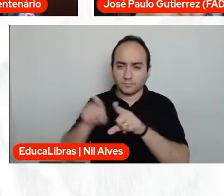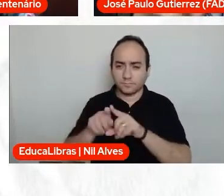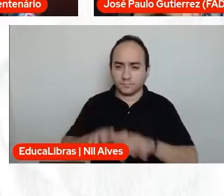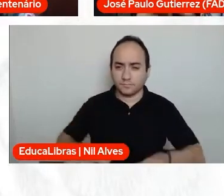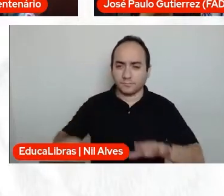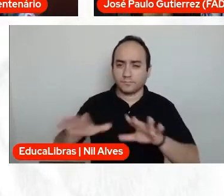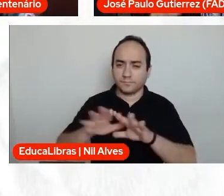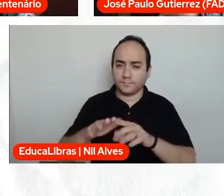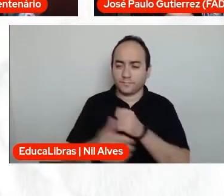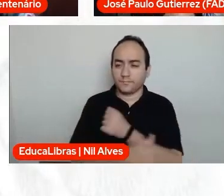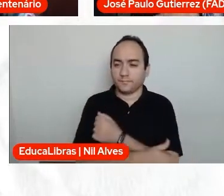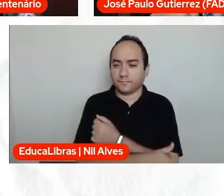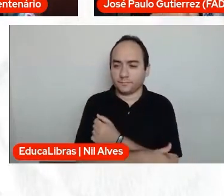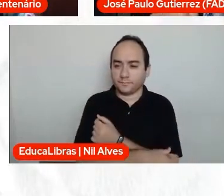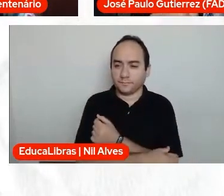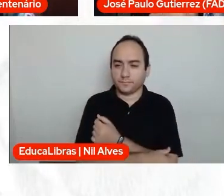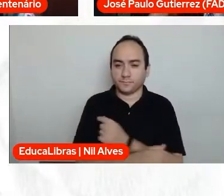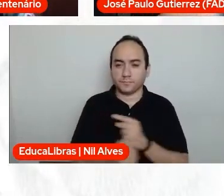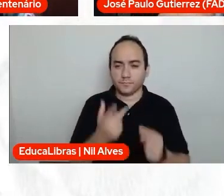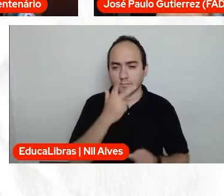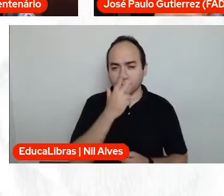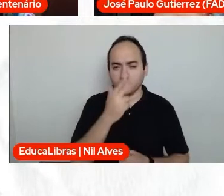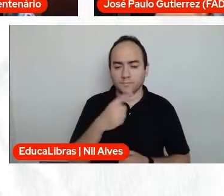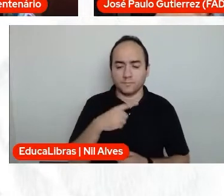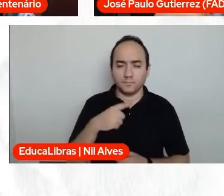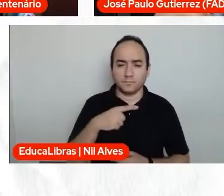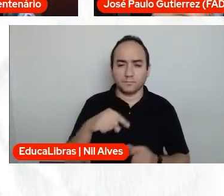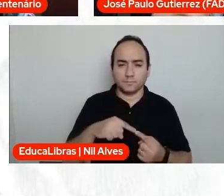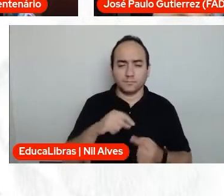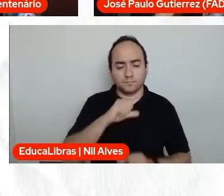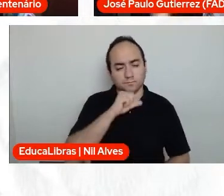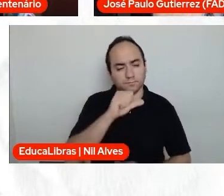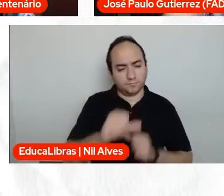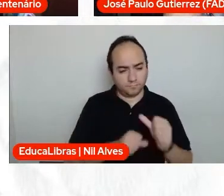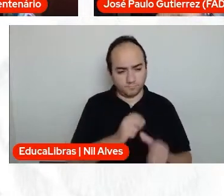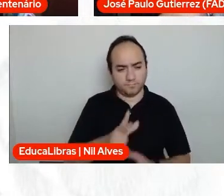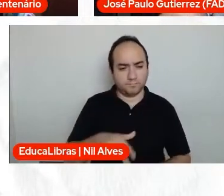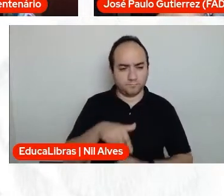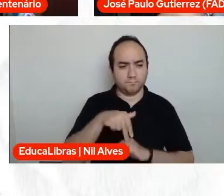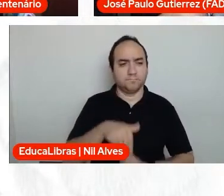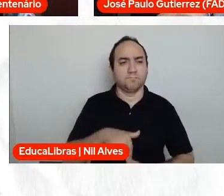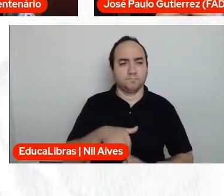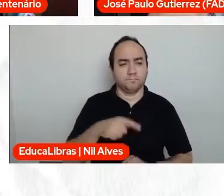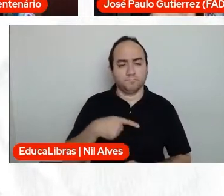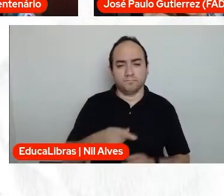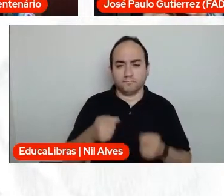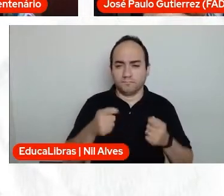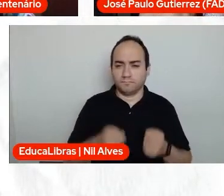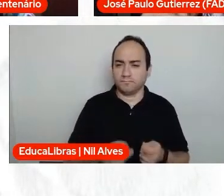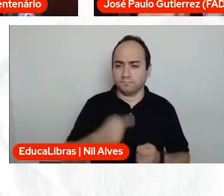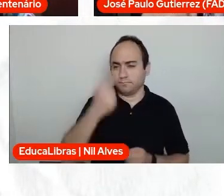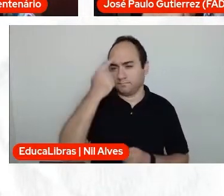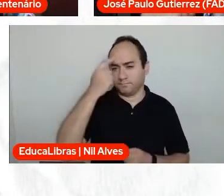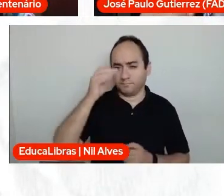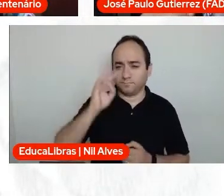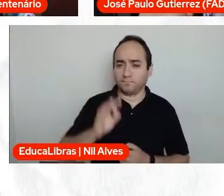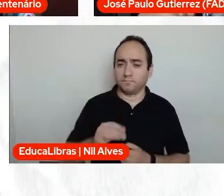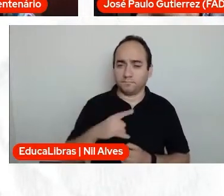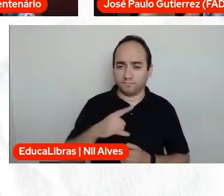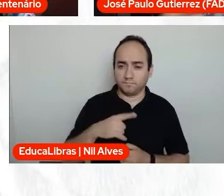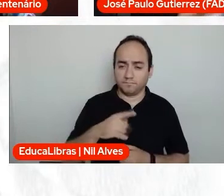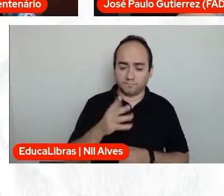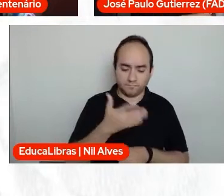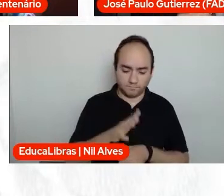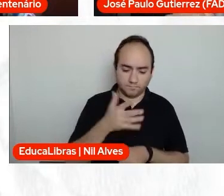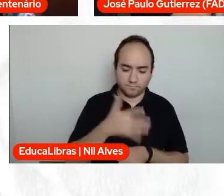realmente tem, assim, trazido uma mudança, né, de postura, uma mudança de conscientização com a prática